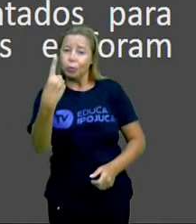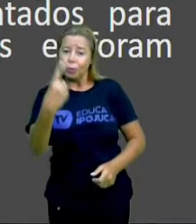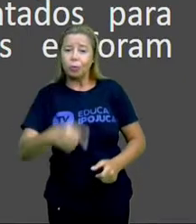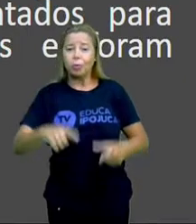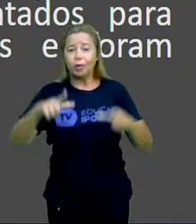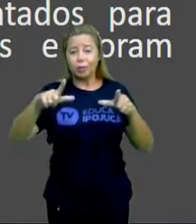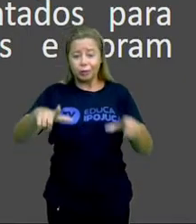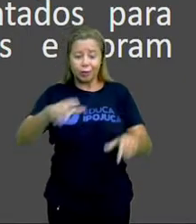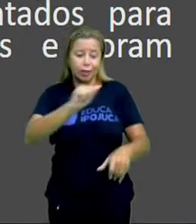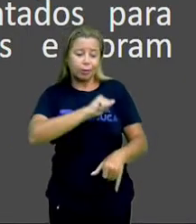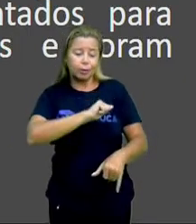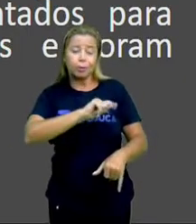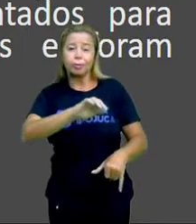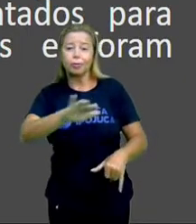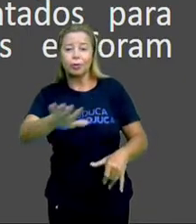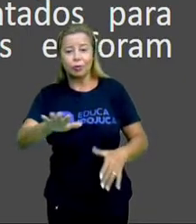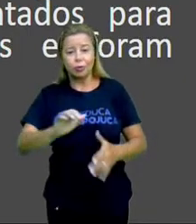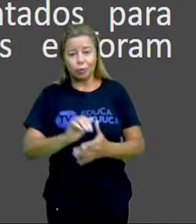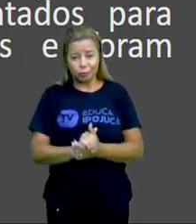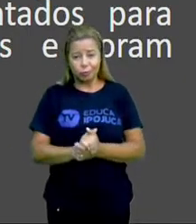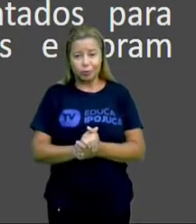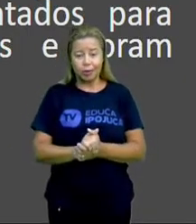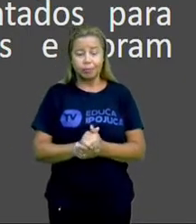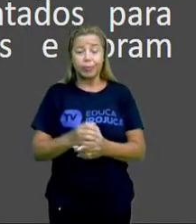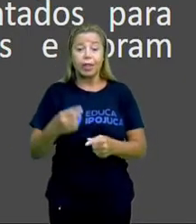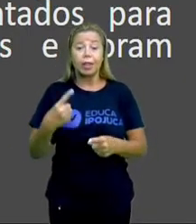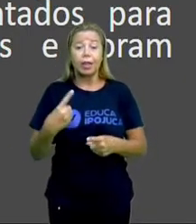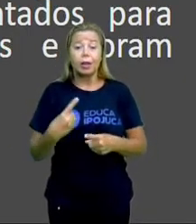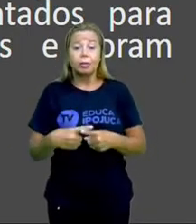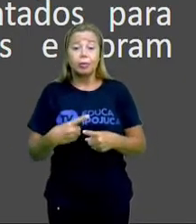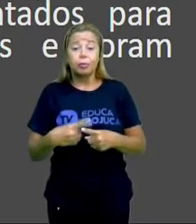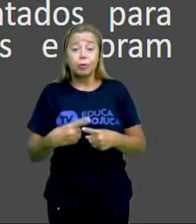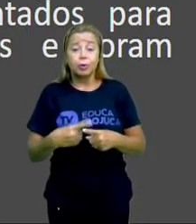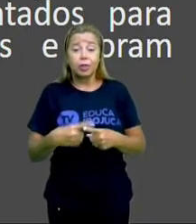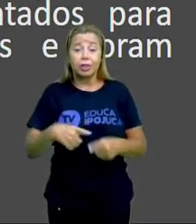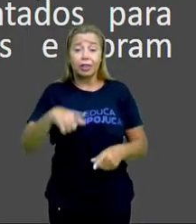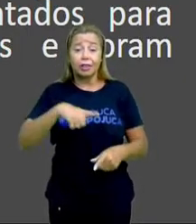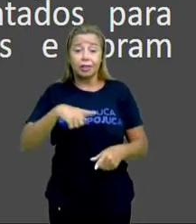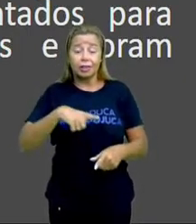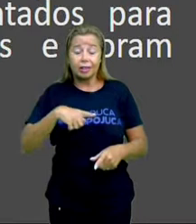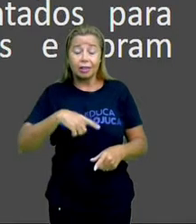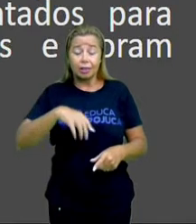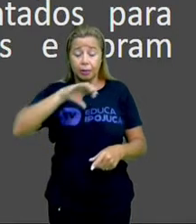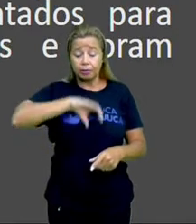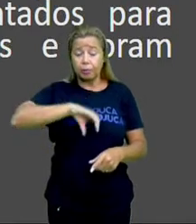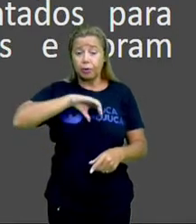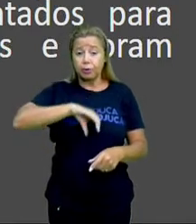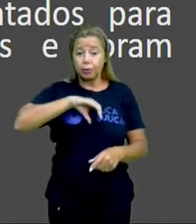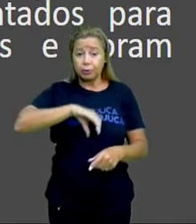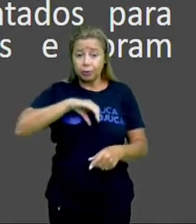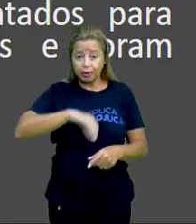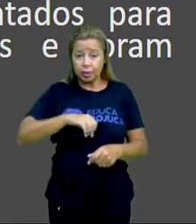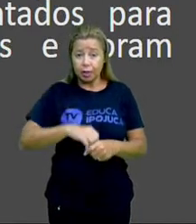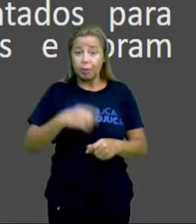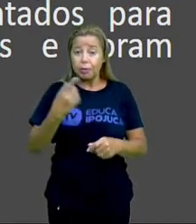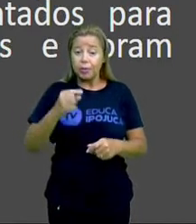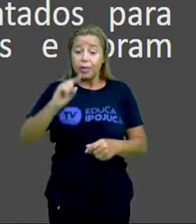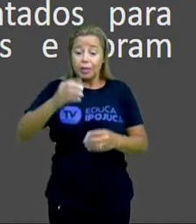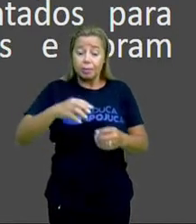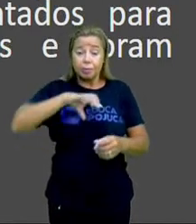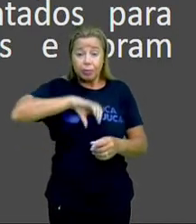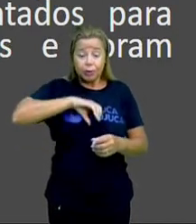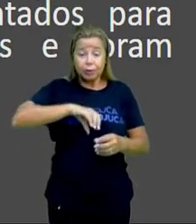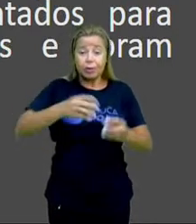salva, de acordo com historiadores, em terras portuguesas e enviada ao município, já que em